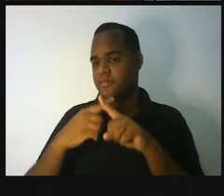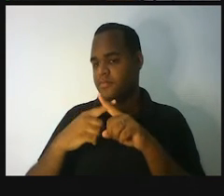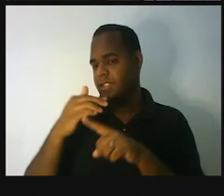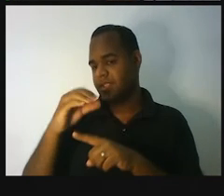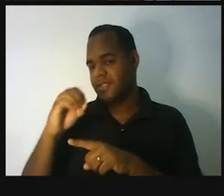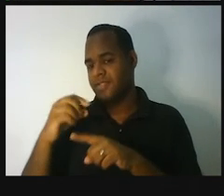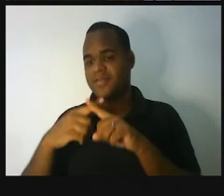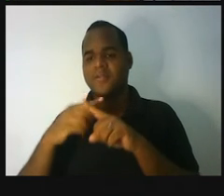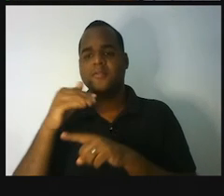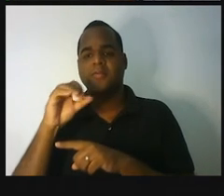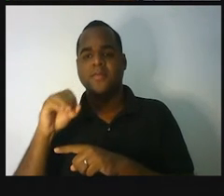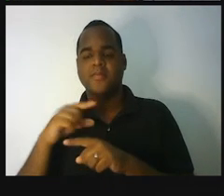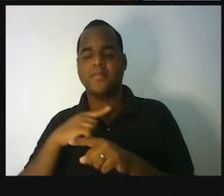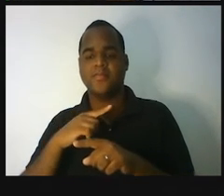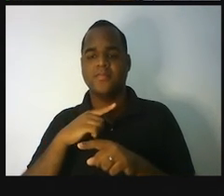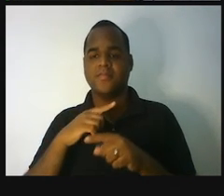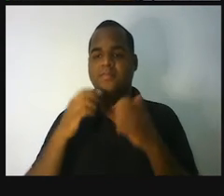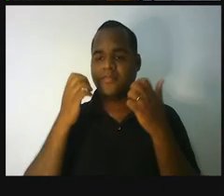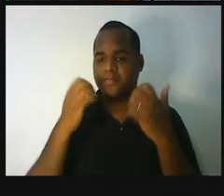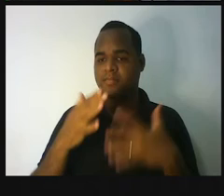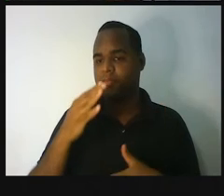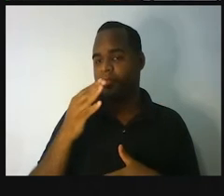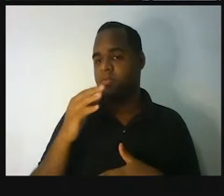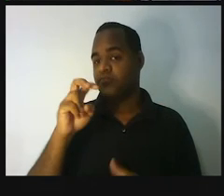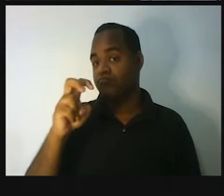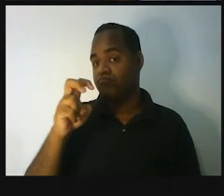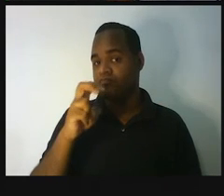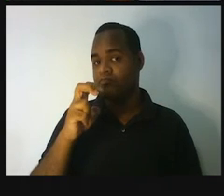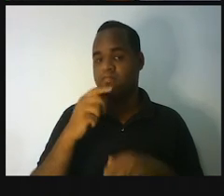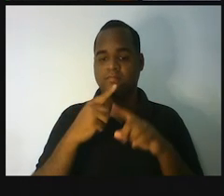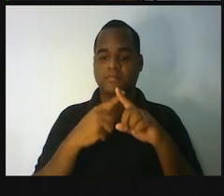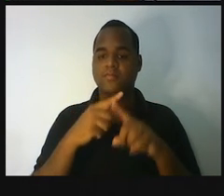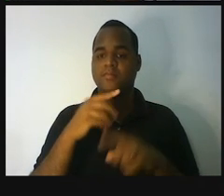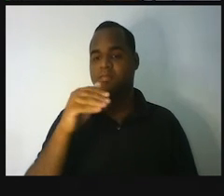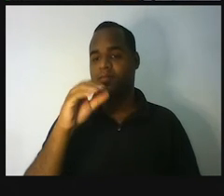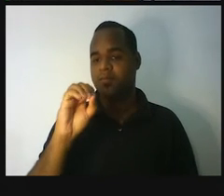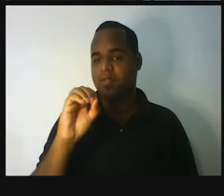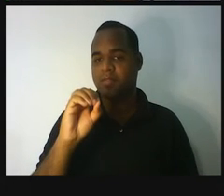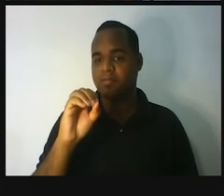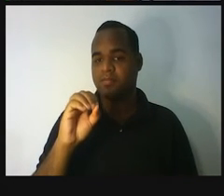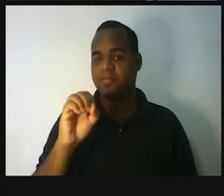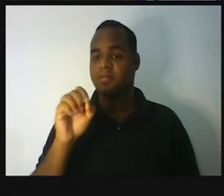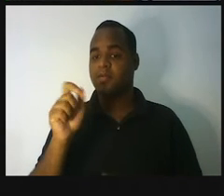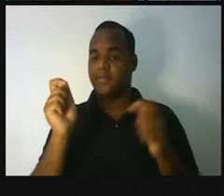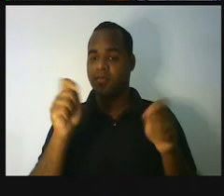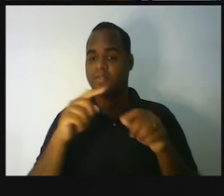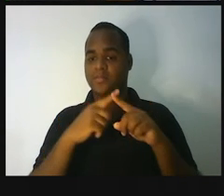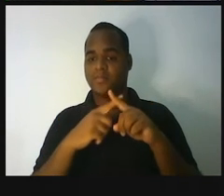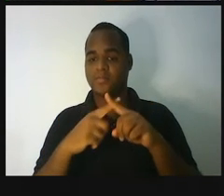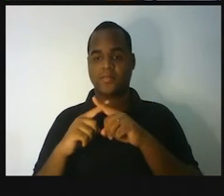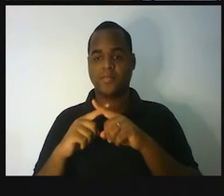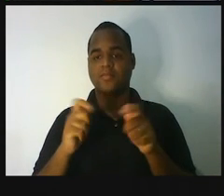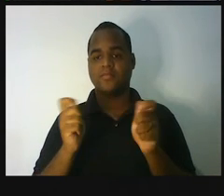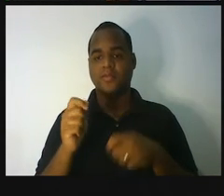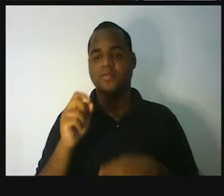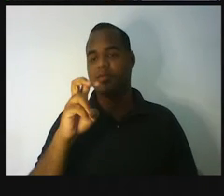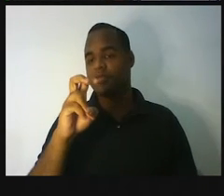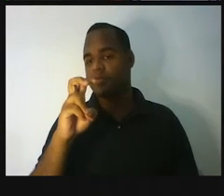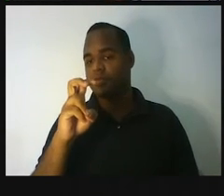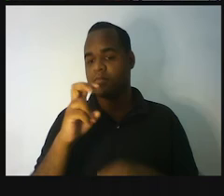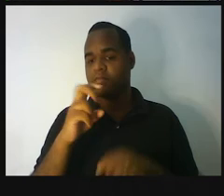dois, três, quatro, cinco. Então, vamos multiplicar esses cinco números de 10? Olha só.